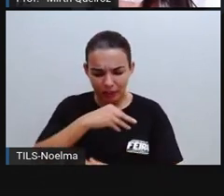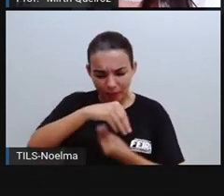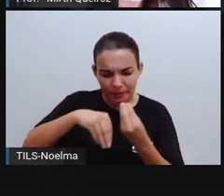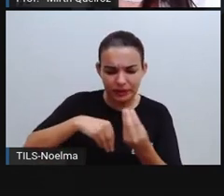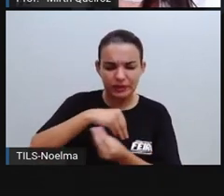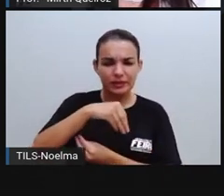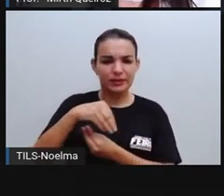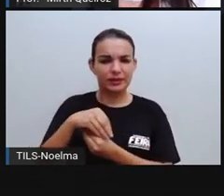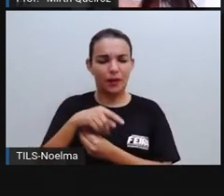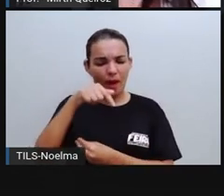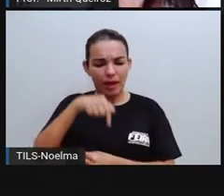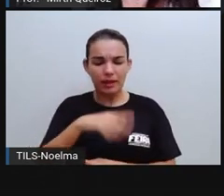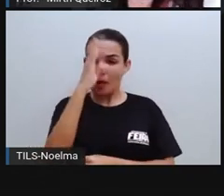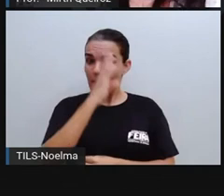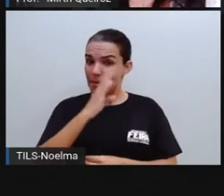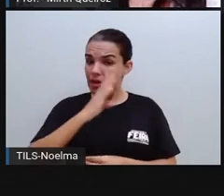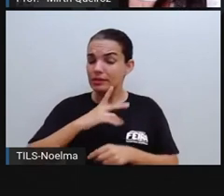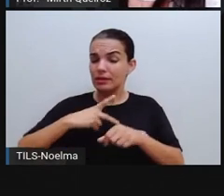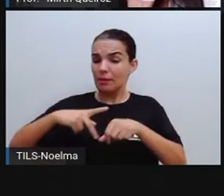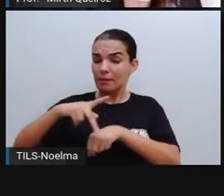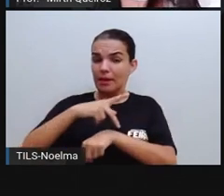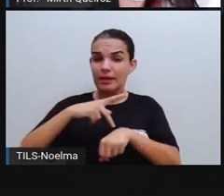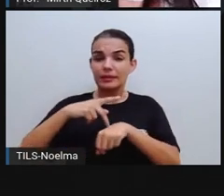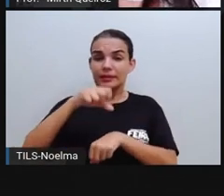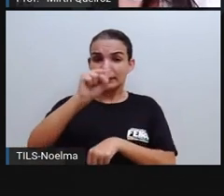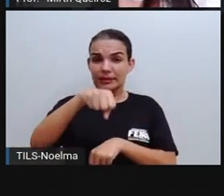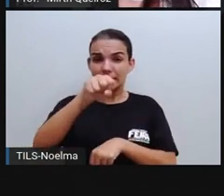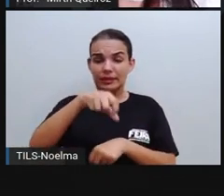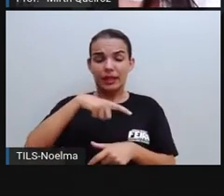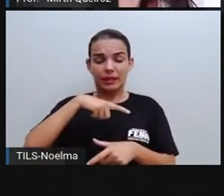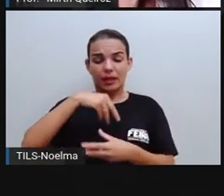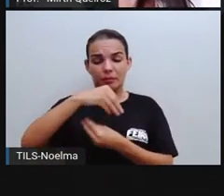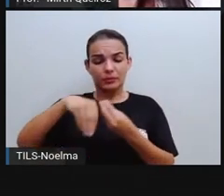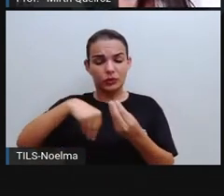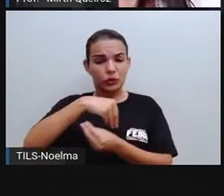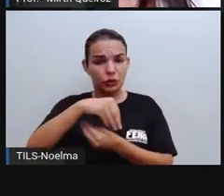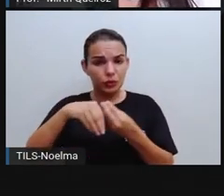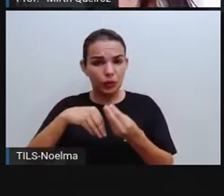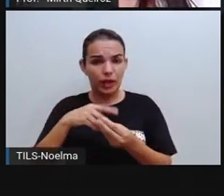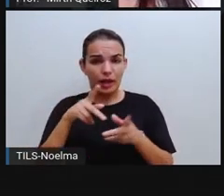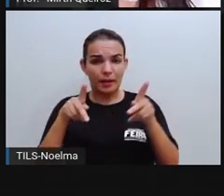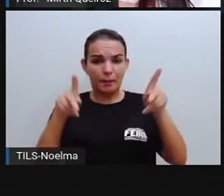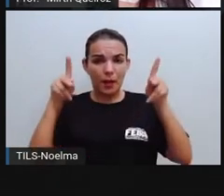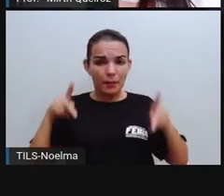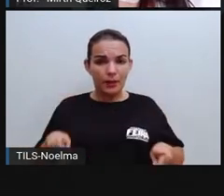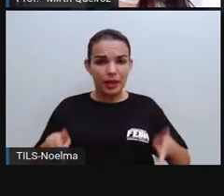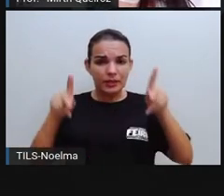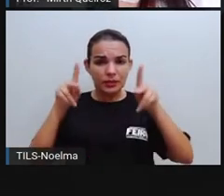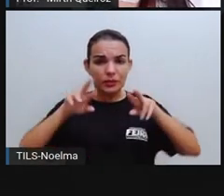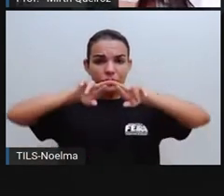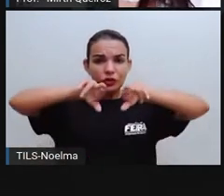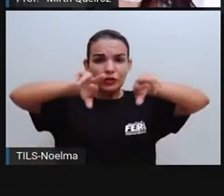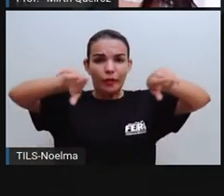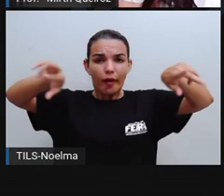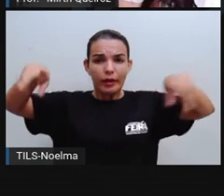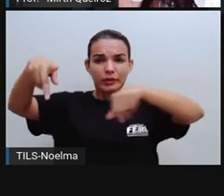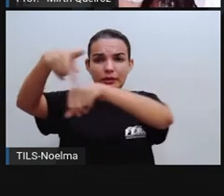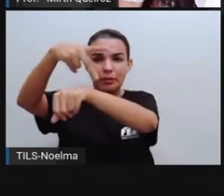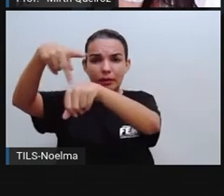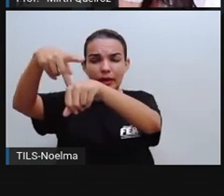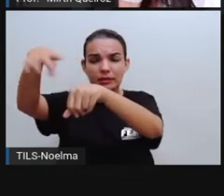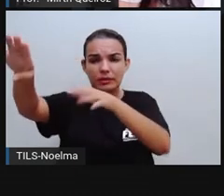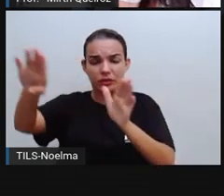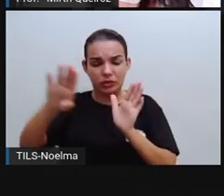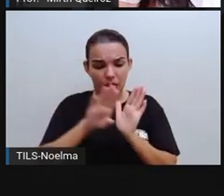mistura de culturas, de mistura de povos, nós somos resultado de tudo isso. O Brasil, infelizmente, no Brasil, há